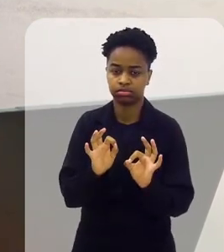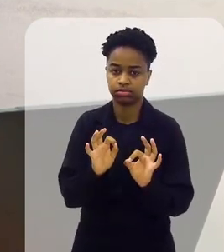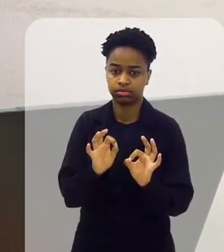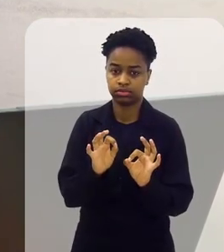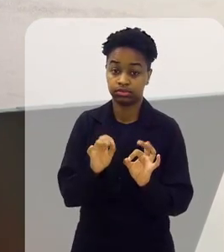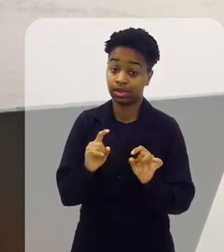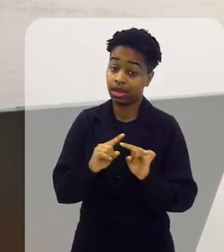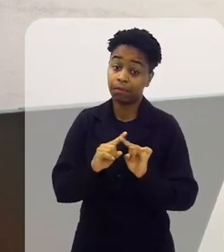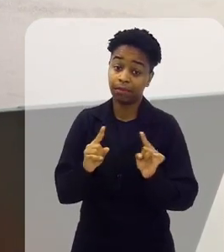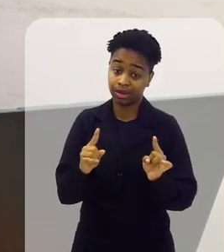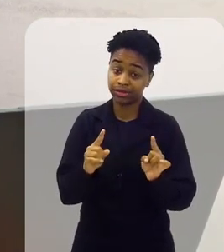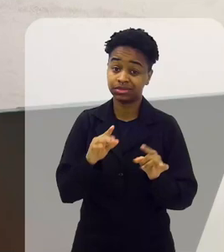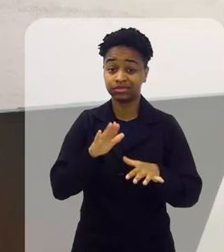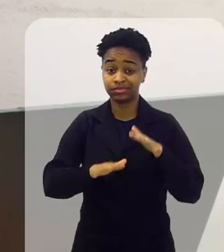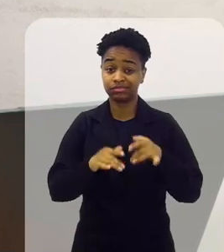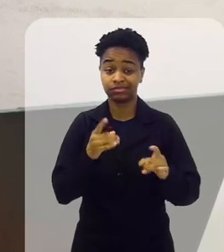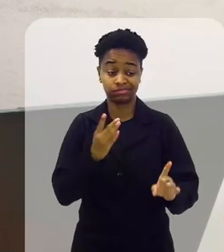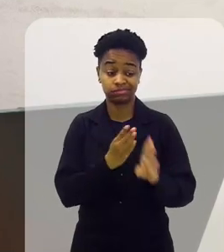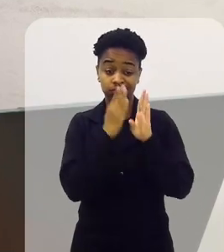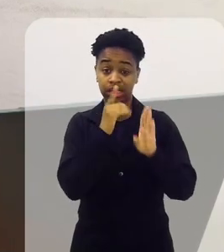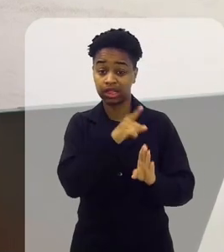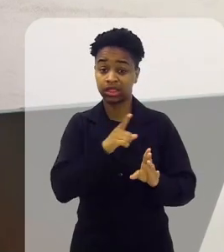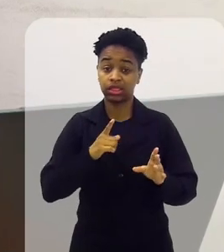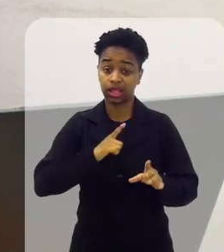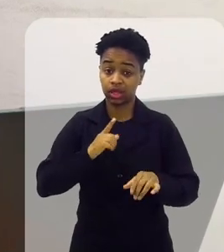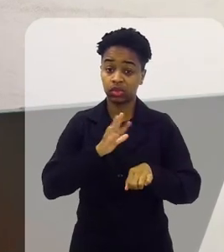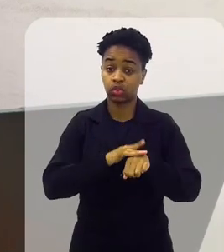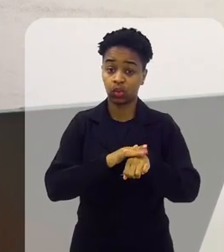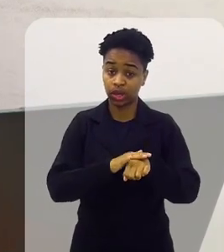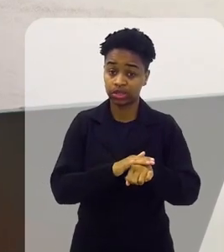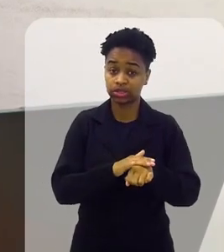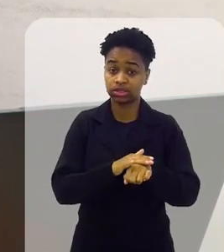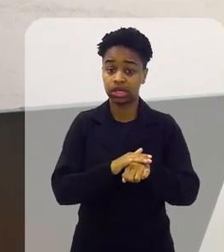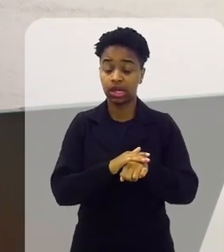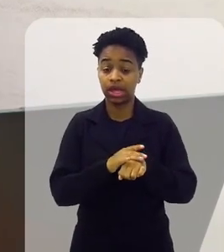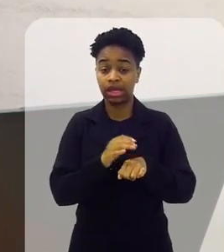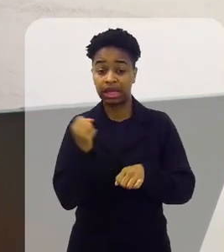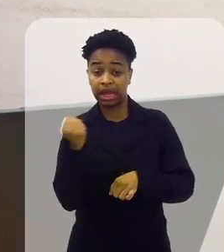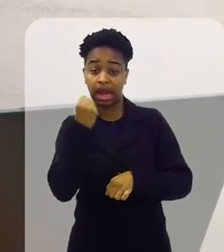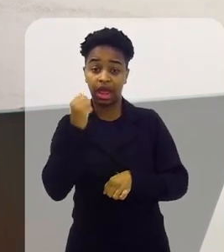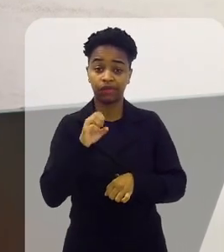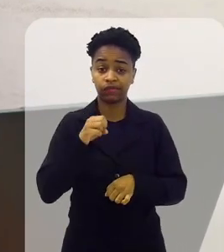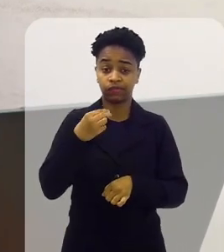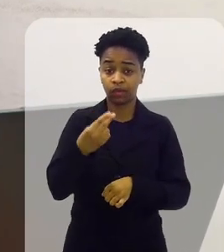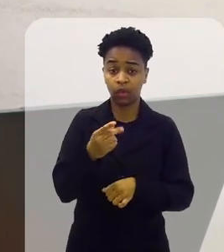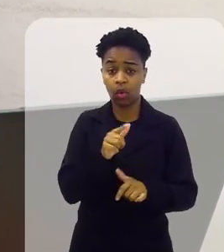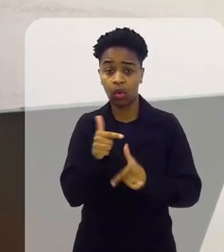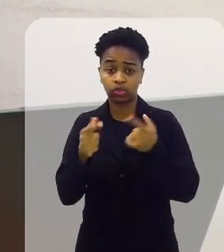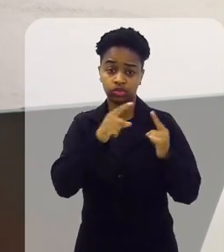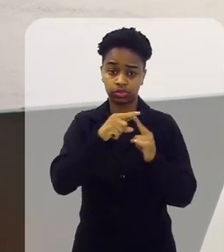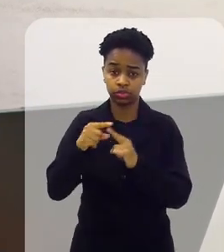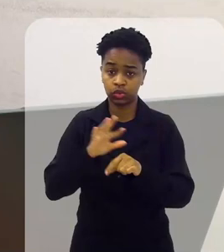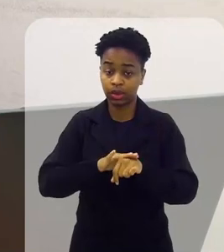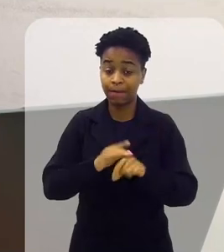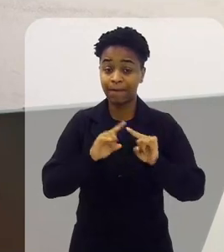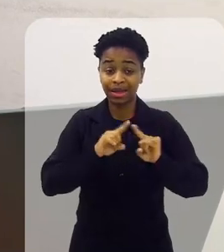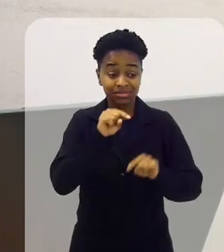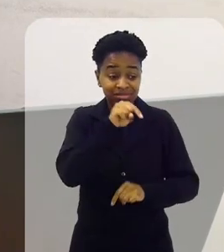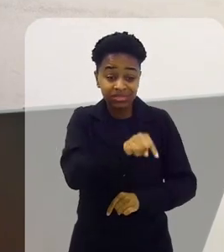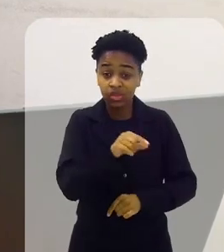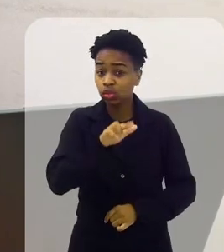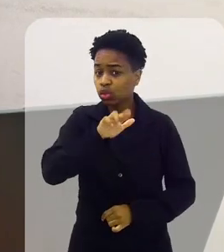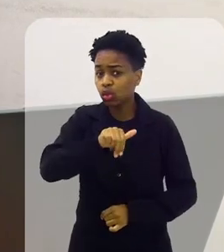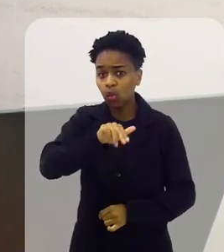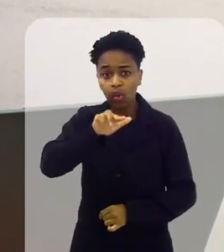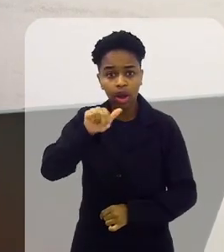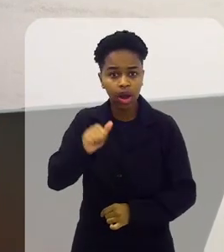certo? E, eventualmente, você tem que dar um diagnóstico de uma doença crônica ou de uma doença mais grave. E esse paciente sequer